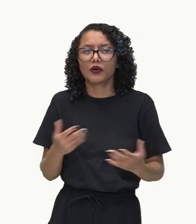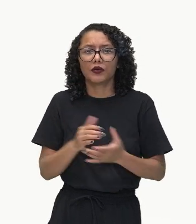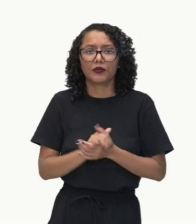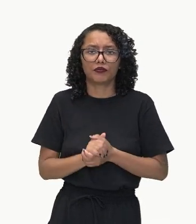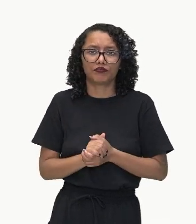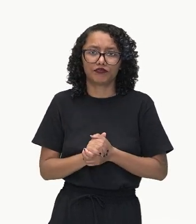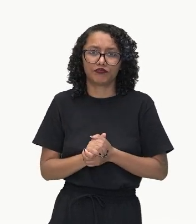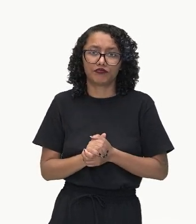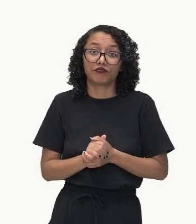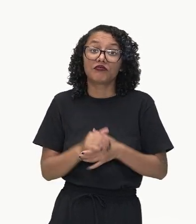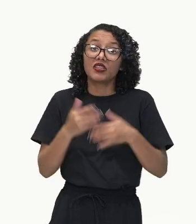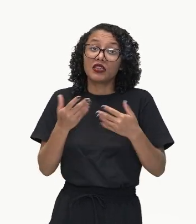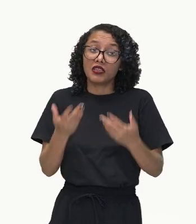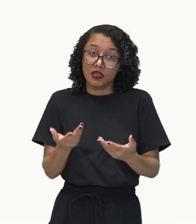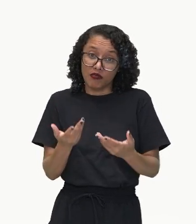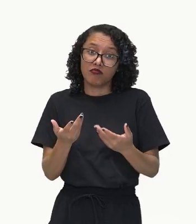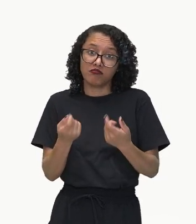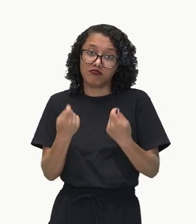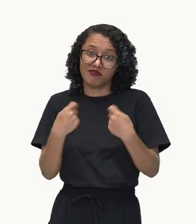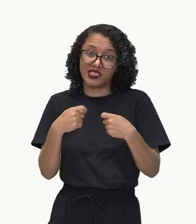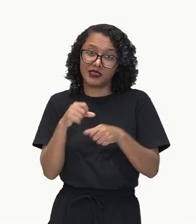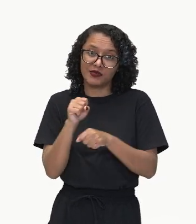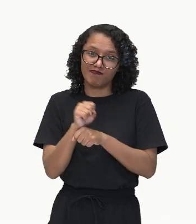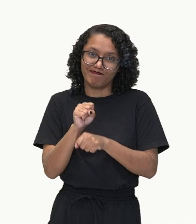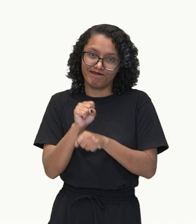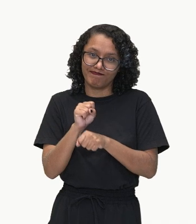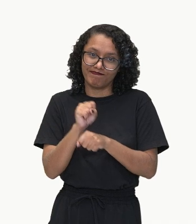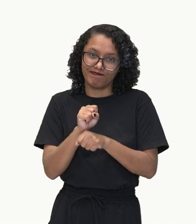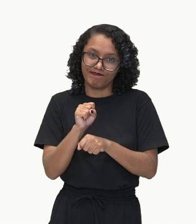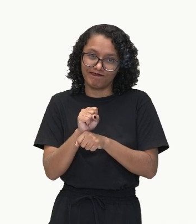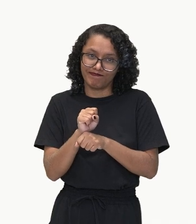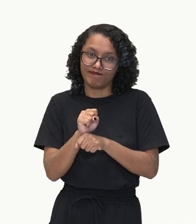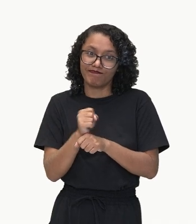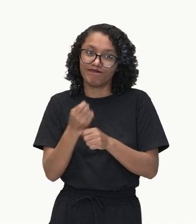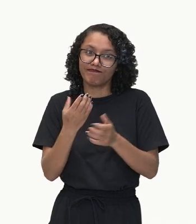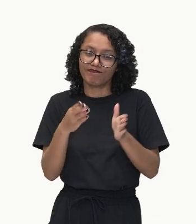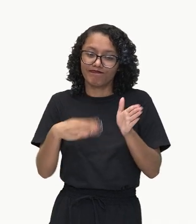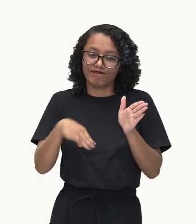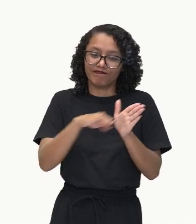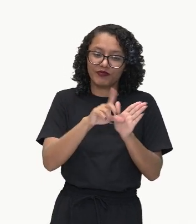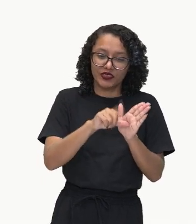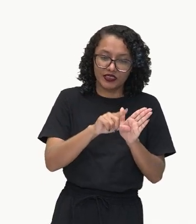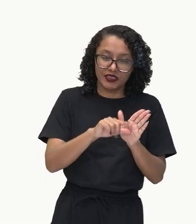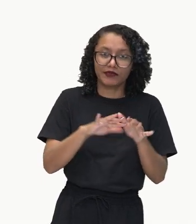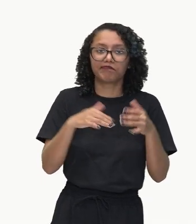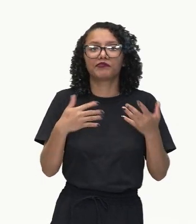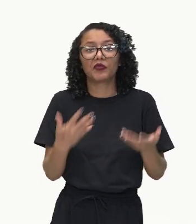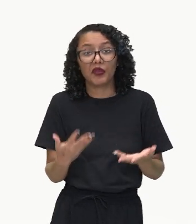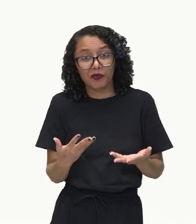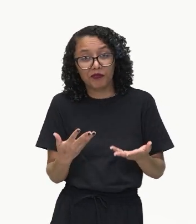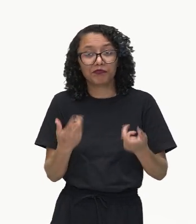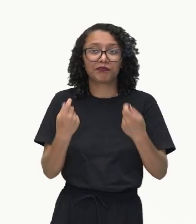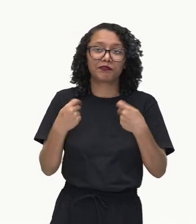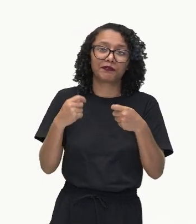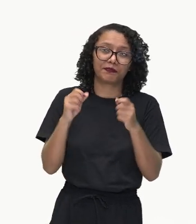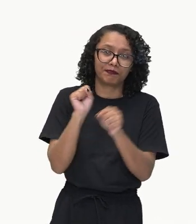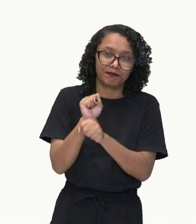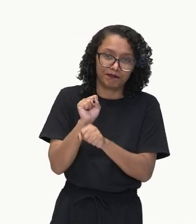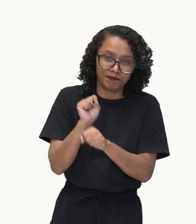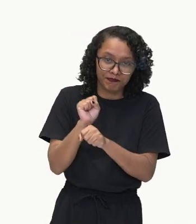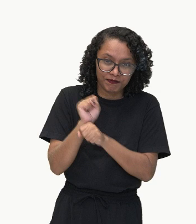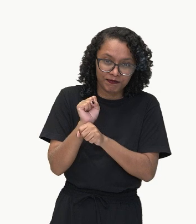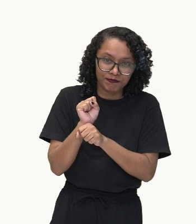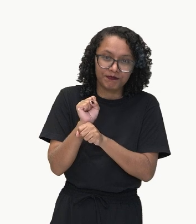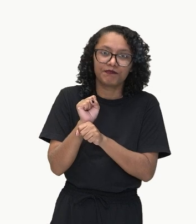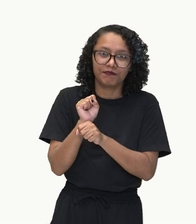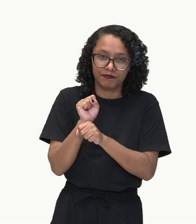Terei que esperar. Cheguei atrasada. Portanto, terei que esperar. Então, notem aí que essa conjunção vai